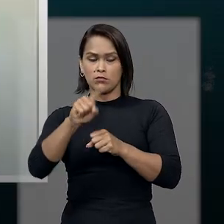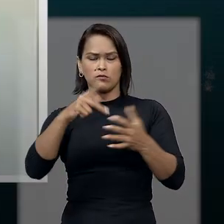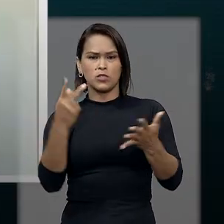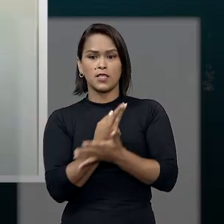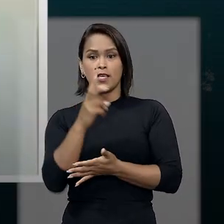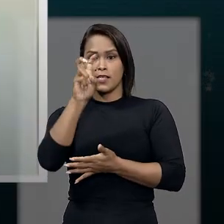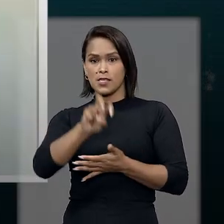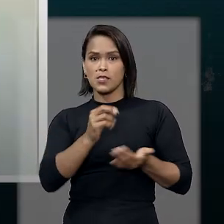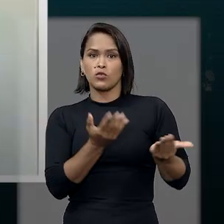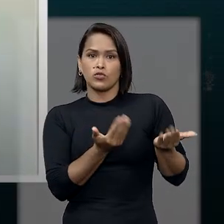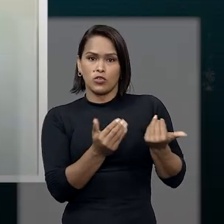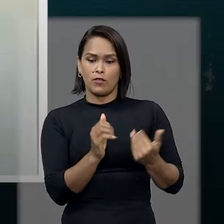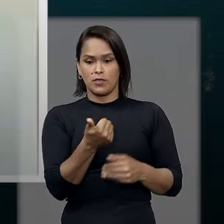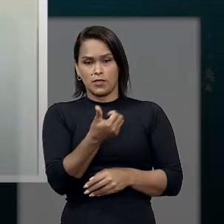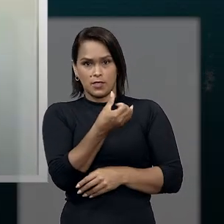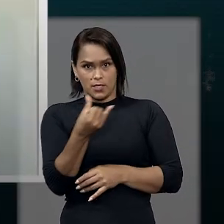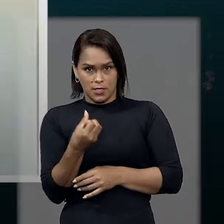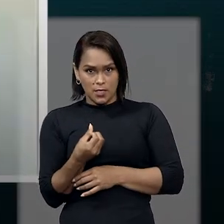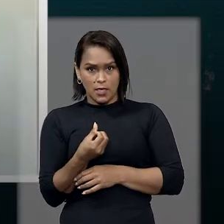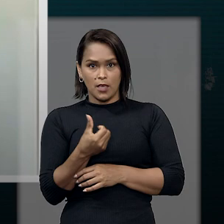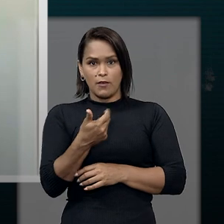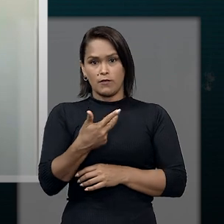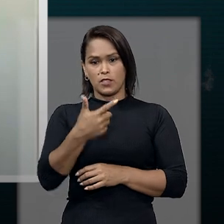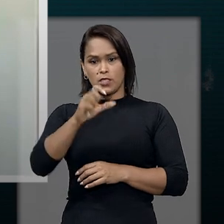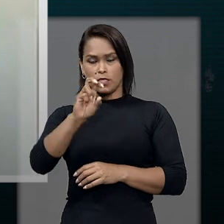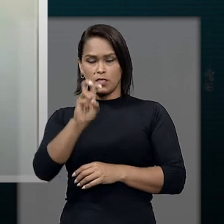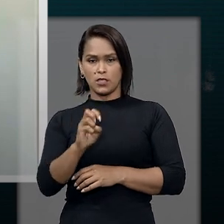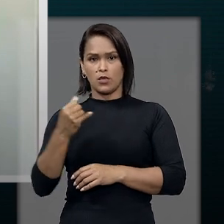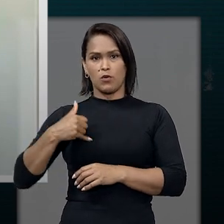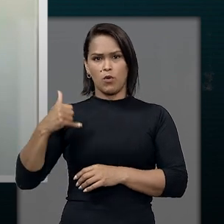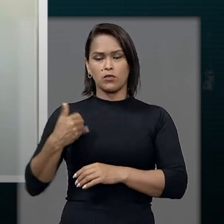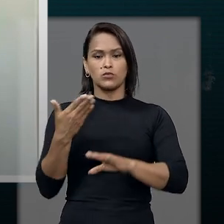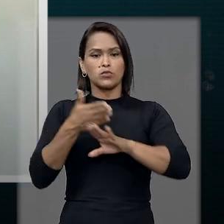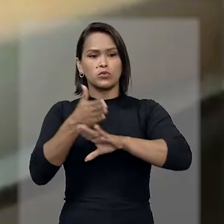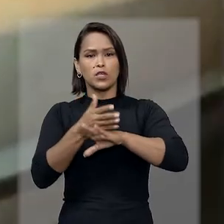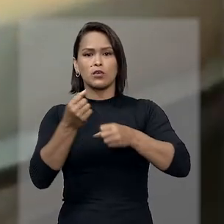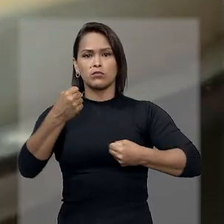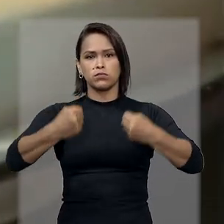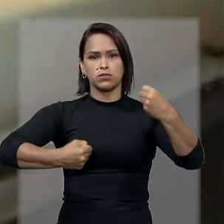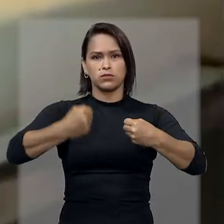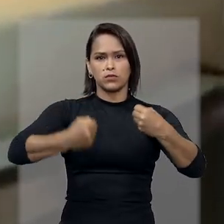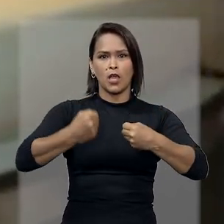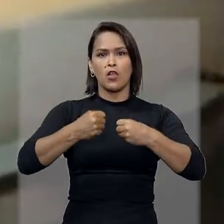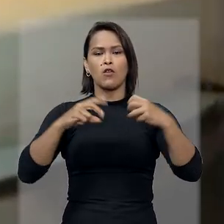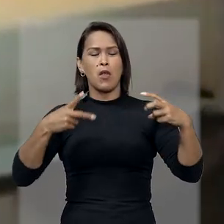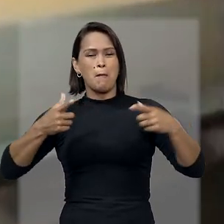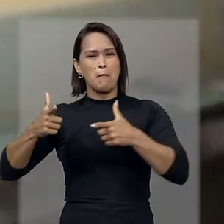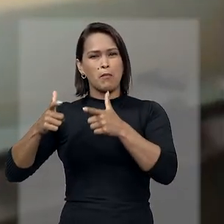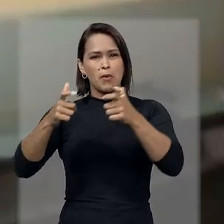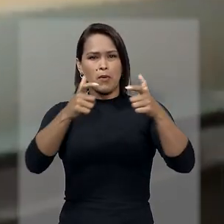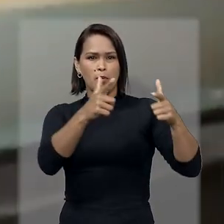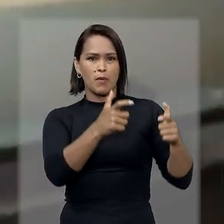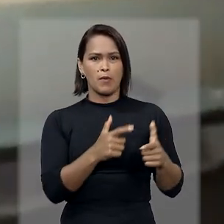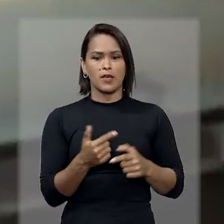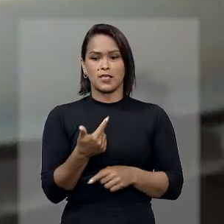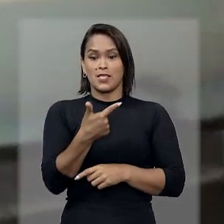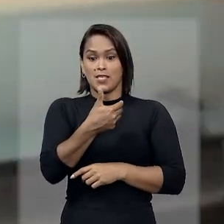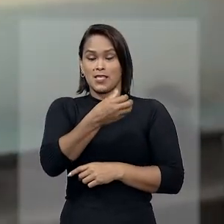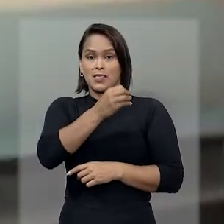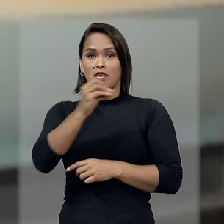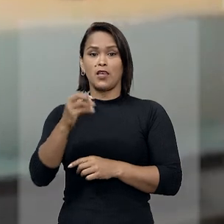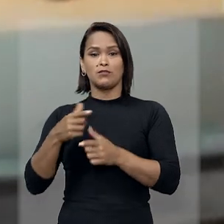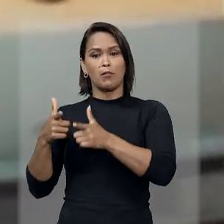cinco jovens entre 16 e 25 anos estavam dentro de um carro que foi baleado por mais de 100 tiros